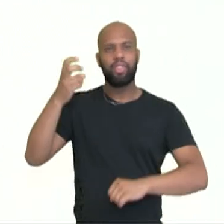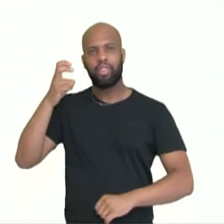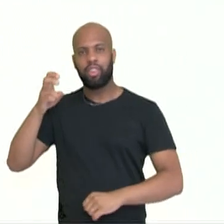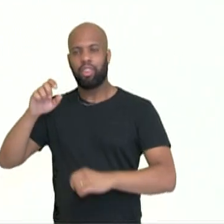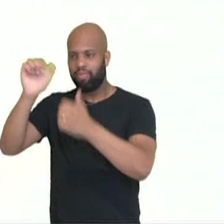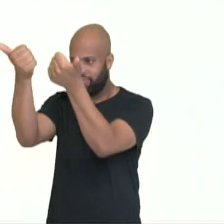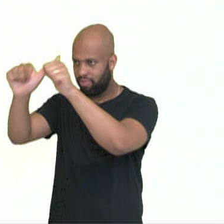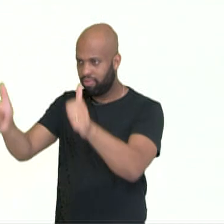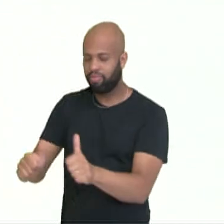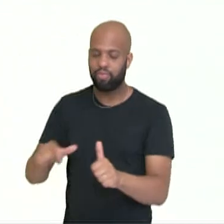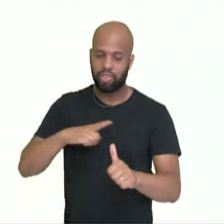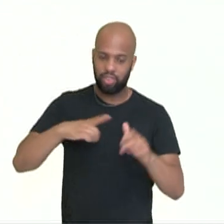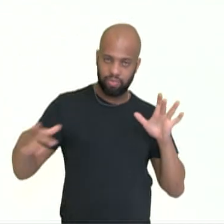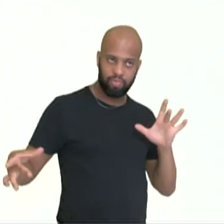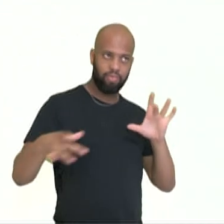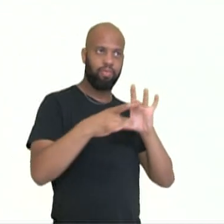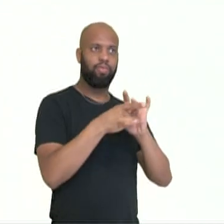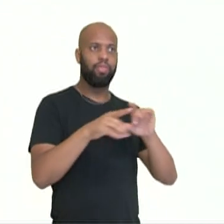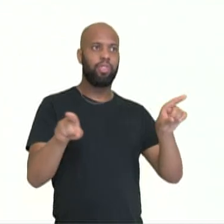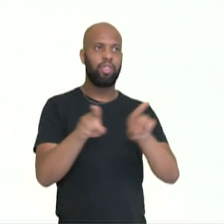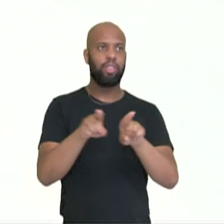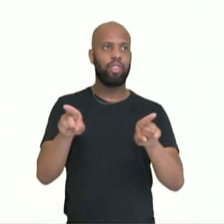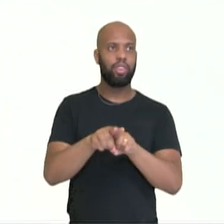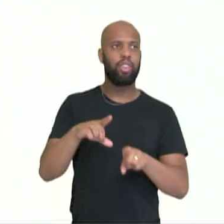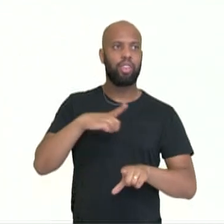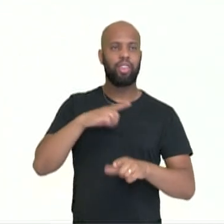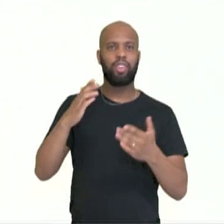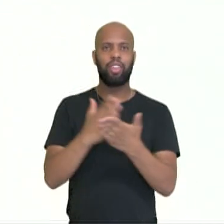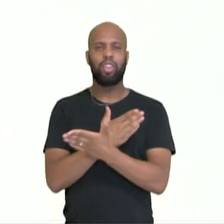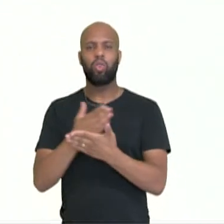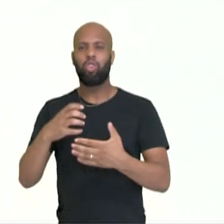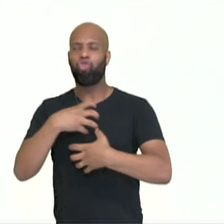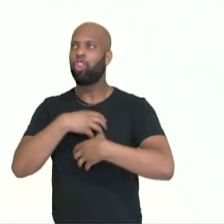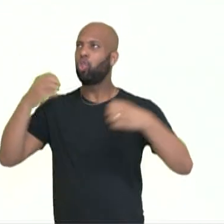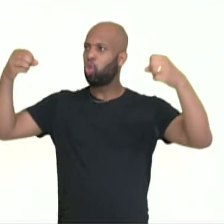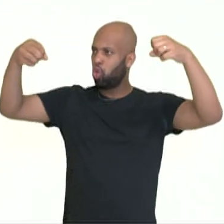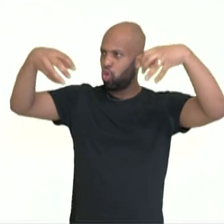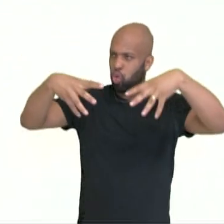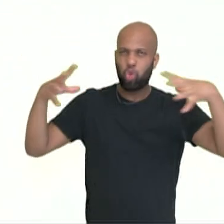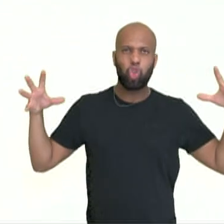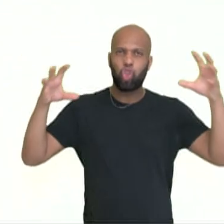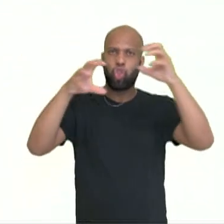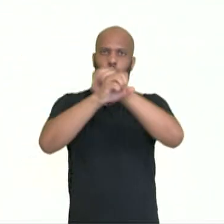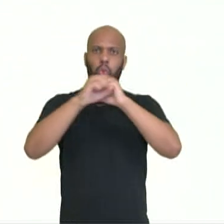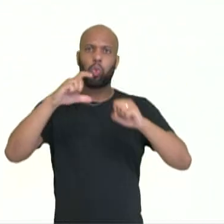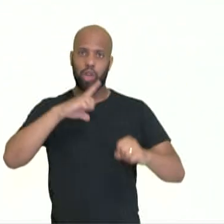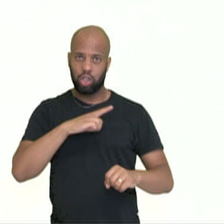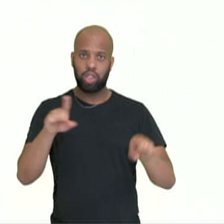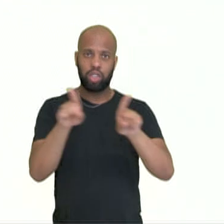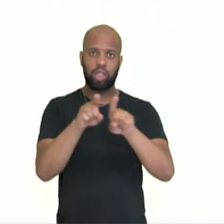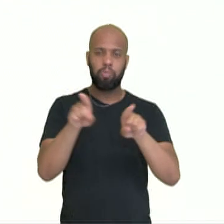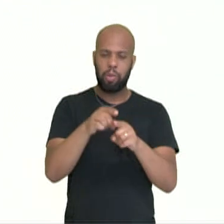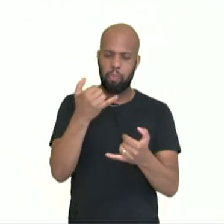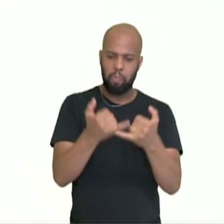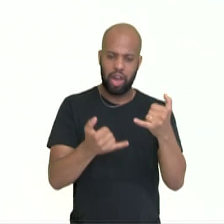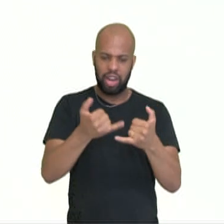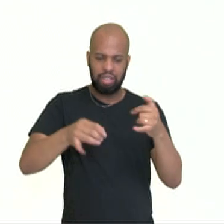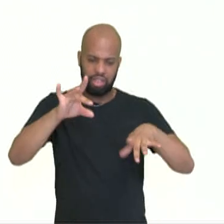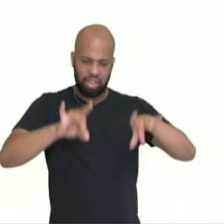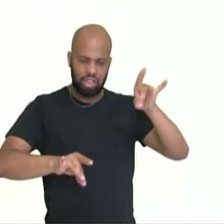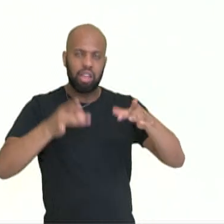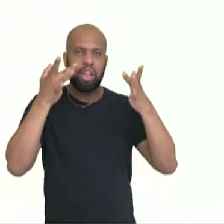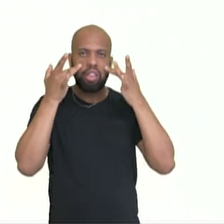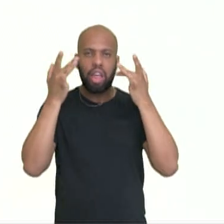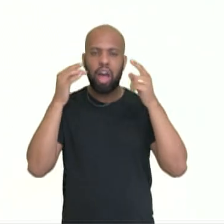entre a arquitetura e a escultura, violentos contrastes de luz e sombra, cenas de intensidade dramática, composição